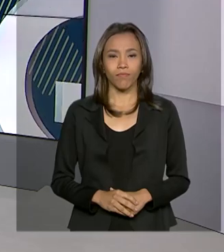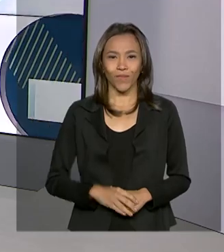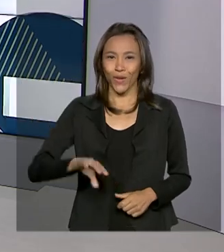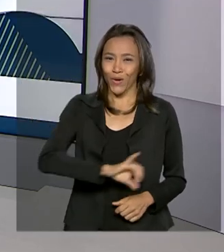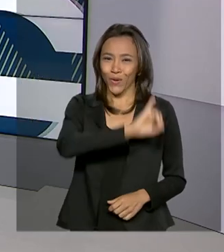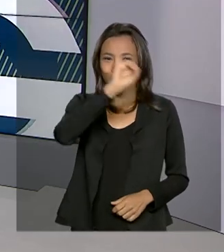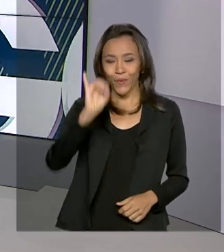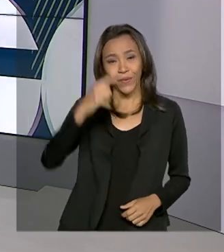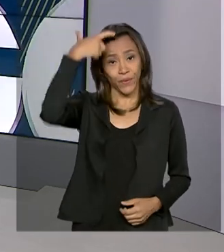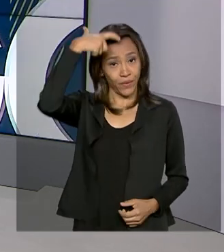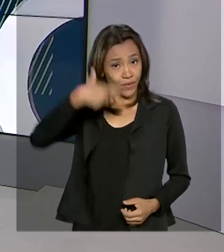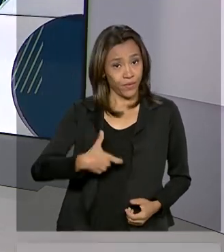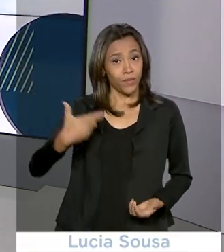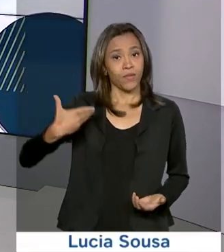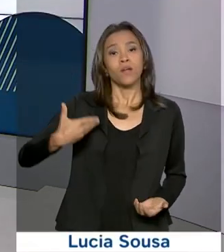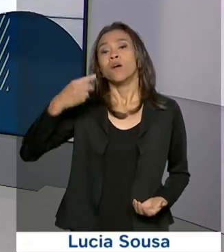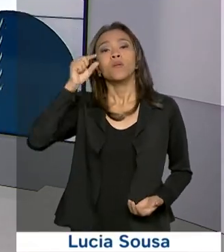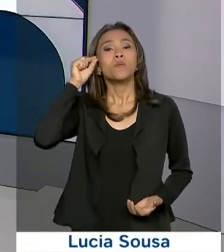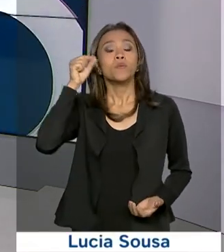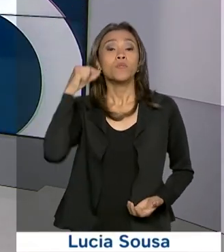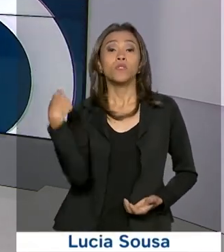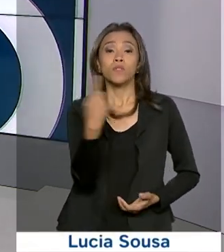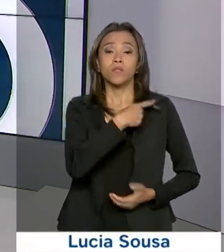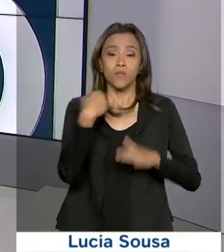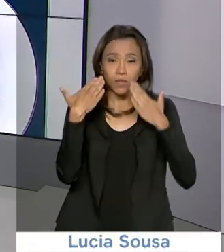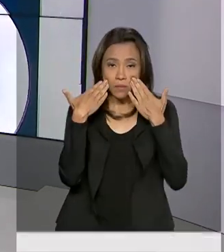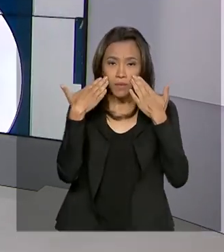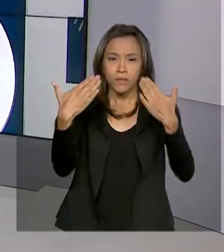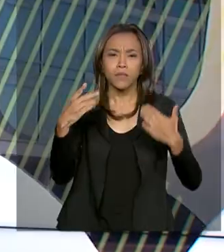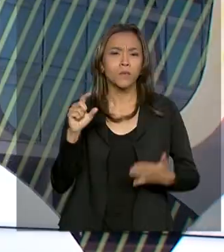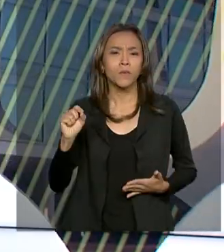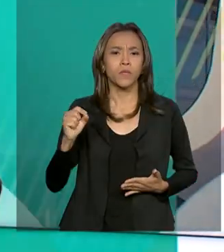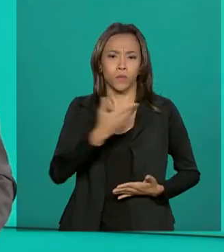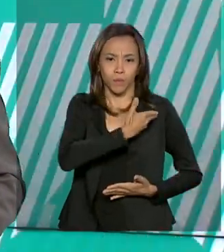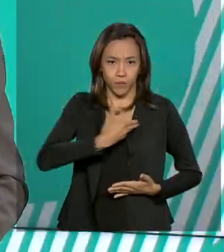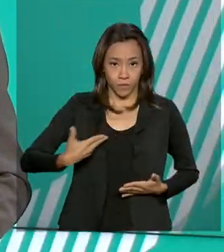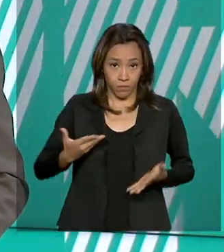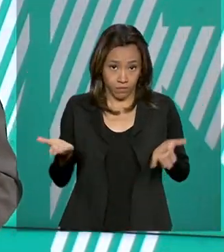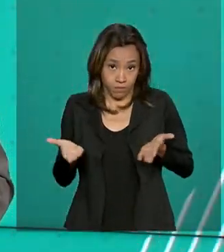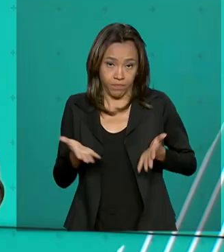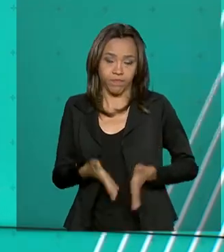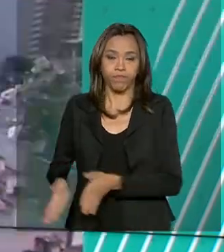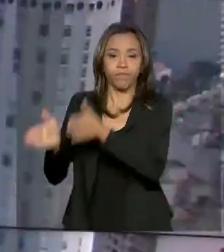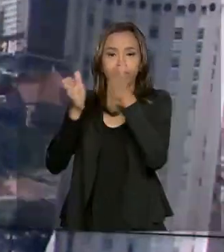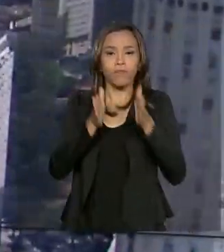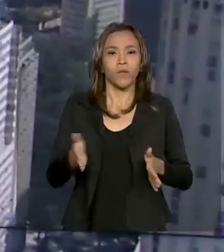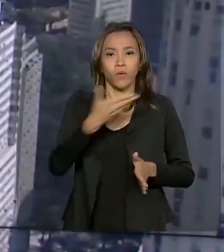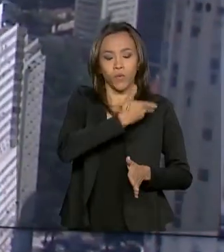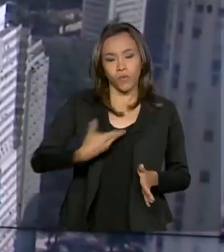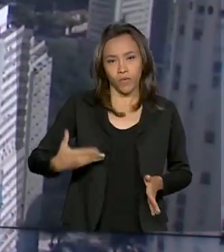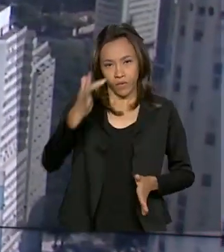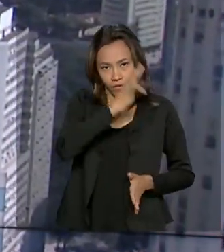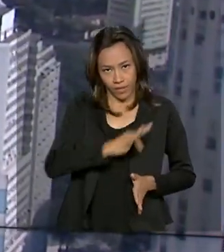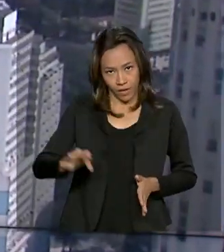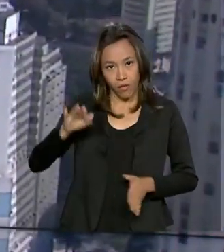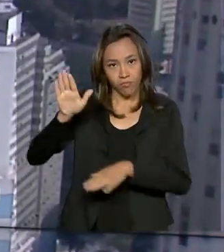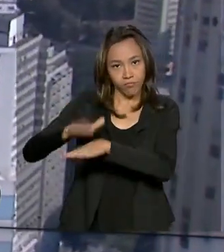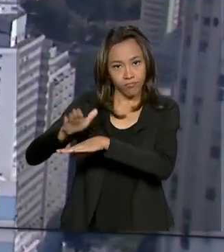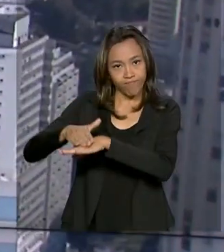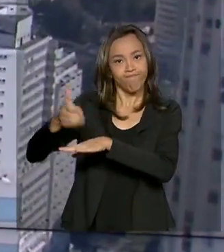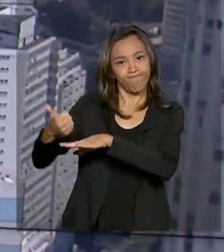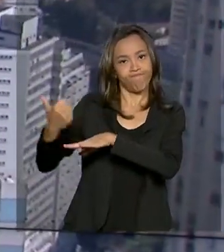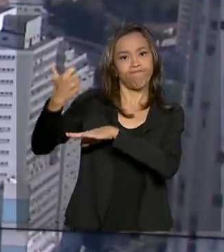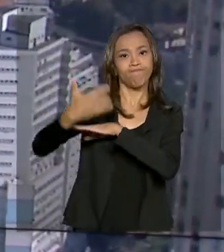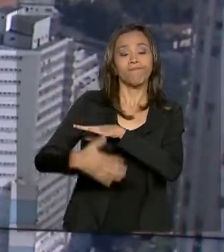Olá, sou o Roberto Camargo e estamos no ar com o Governo Agora. O Governo Federal, por meio da Casa Civil, participa